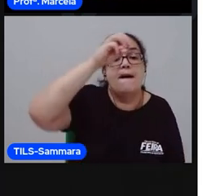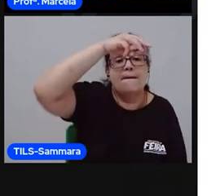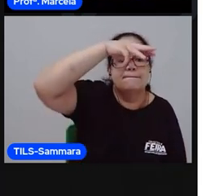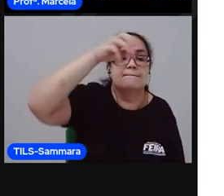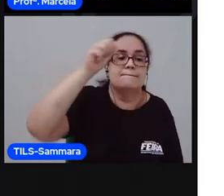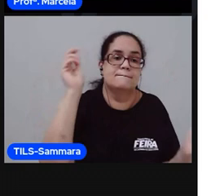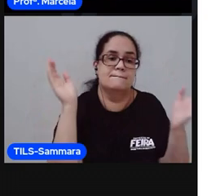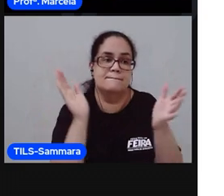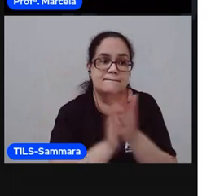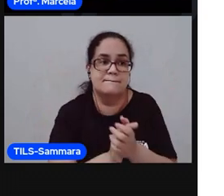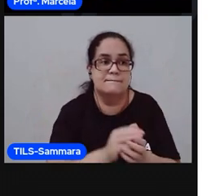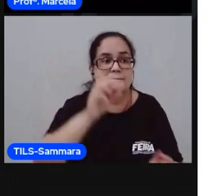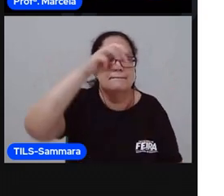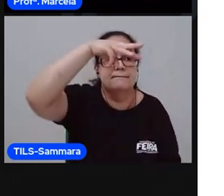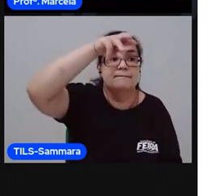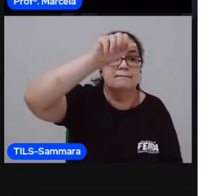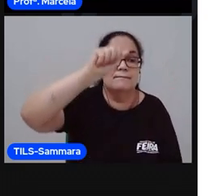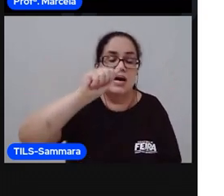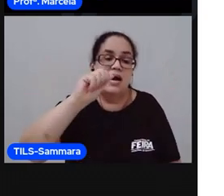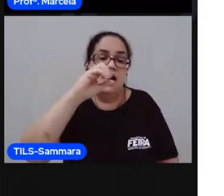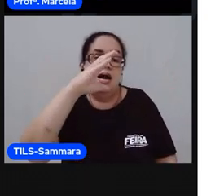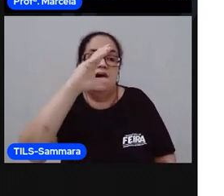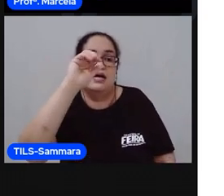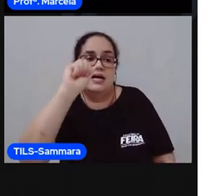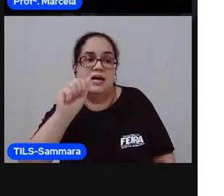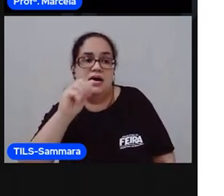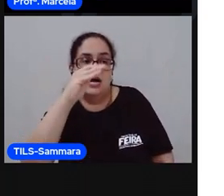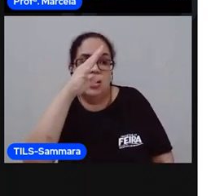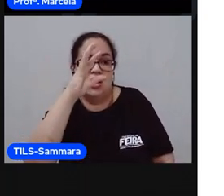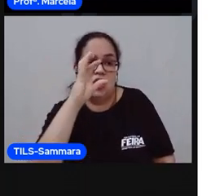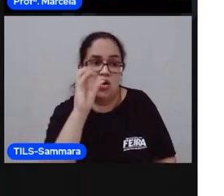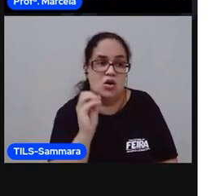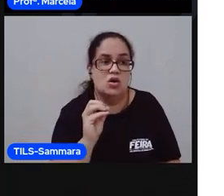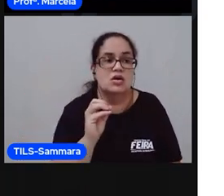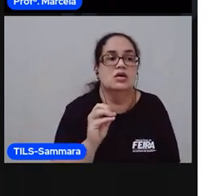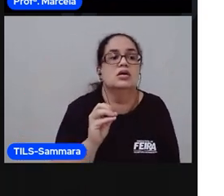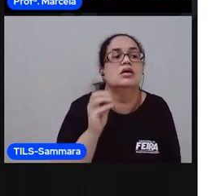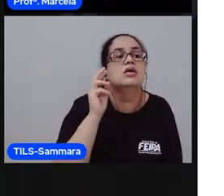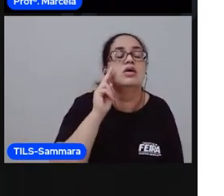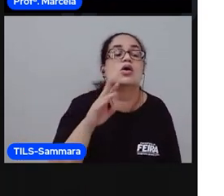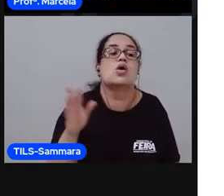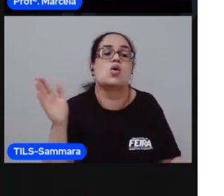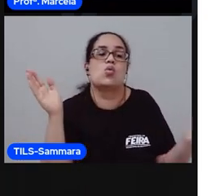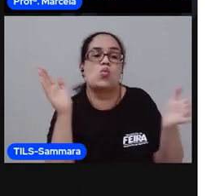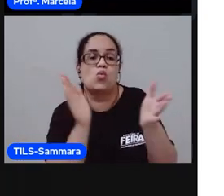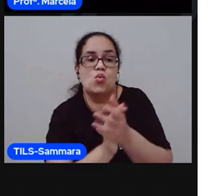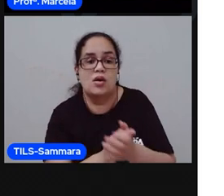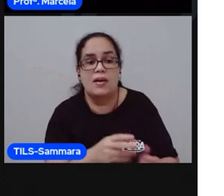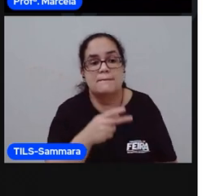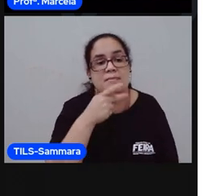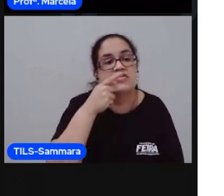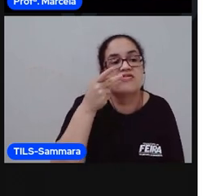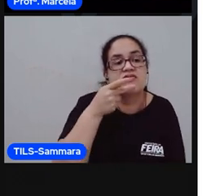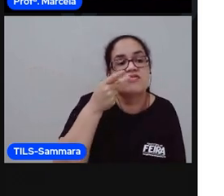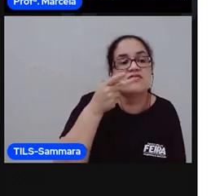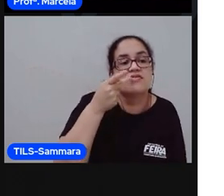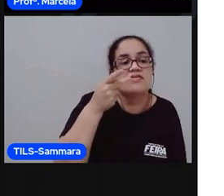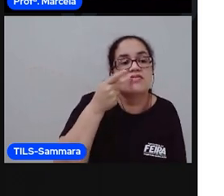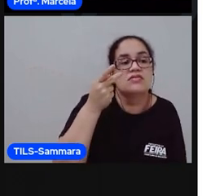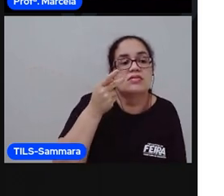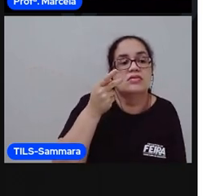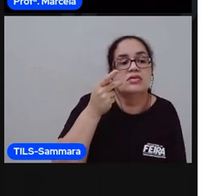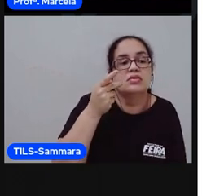Ma-ca-co. Você abriu quantas vezes a boca para falar essa